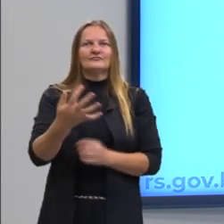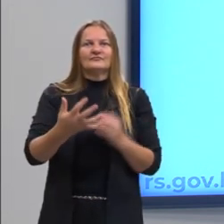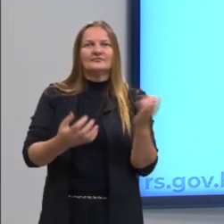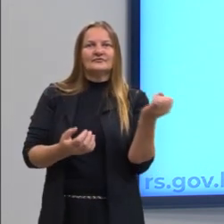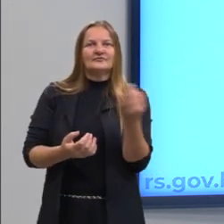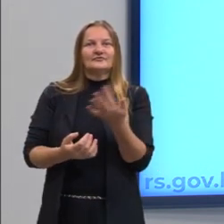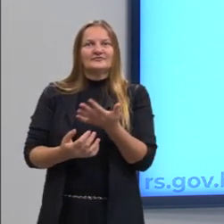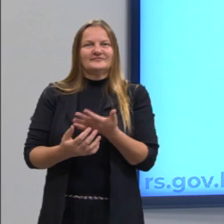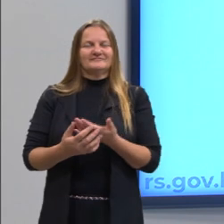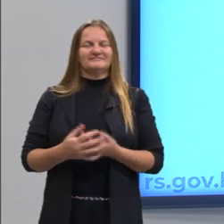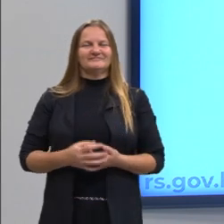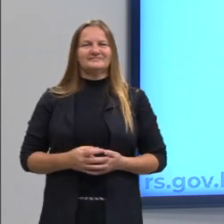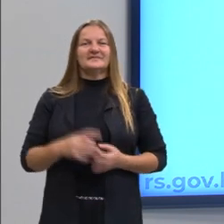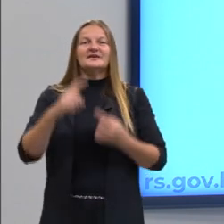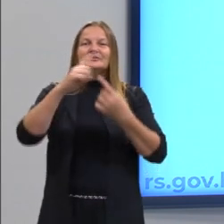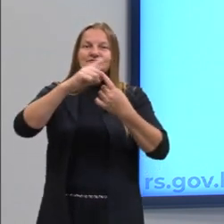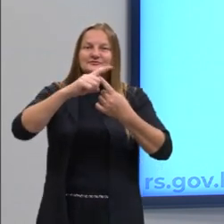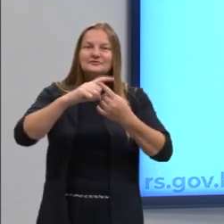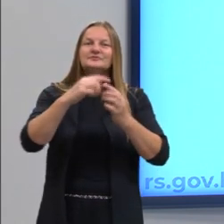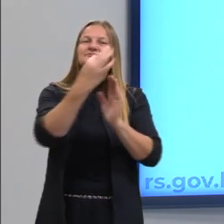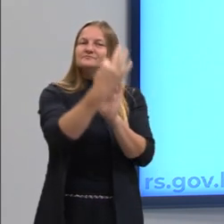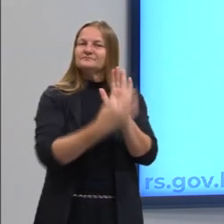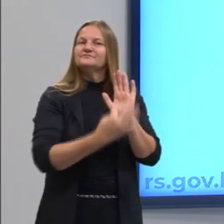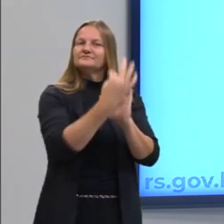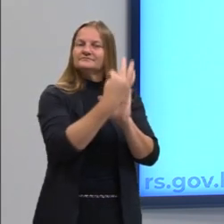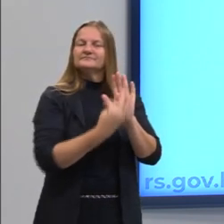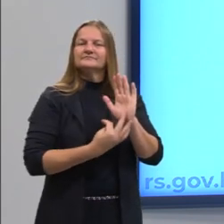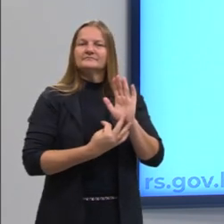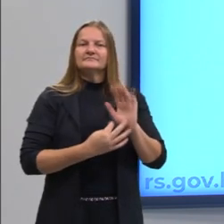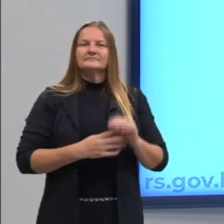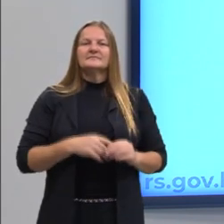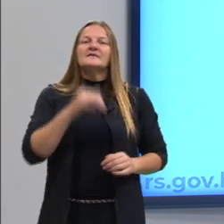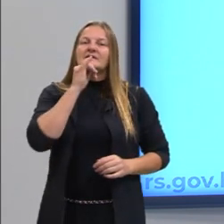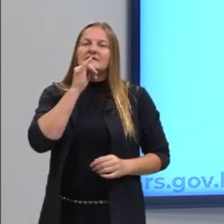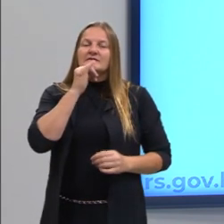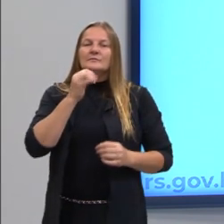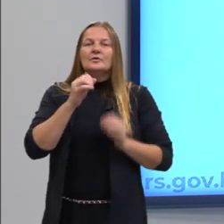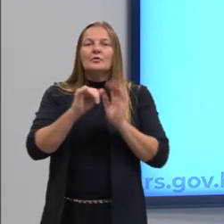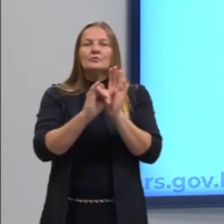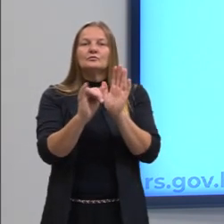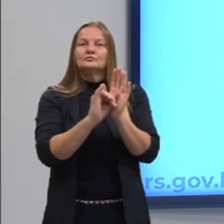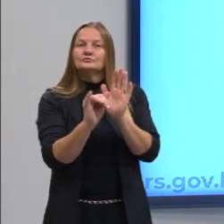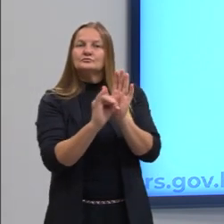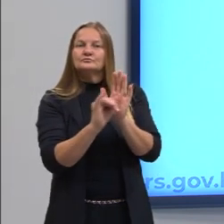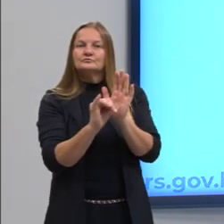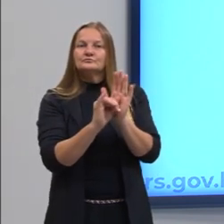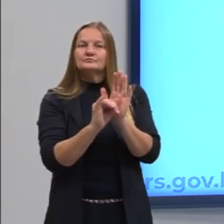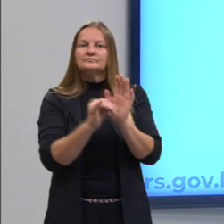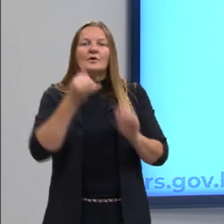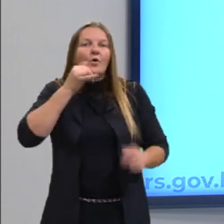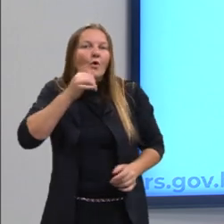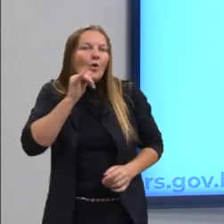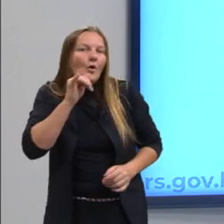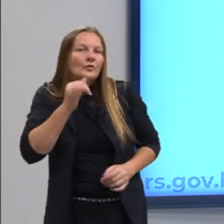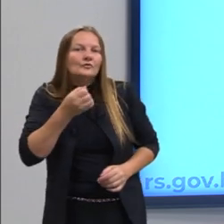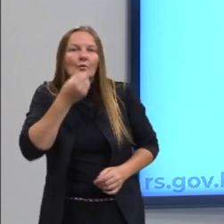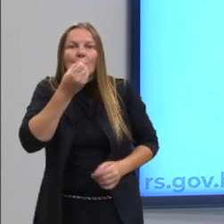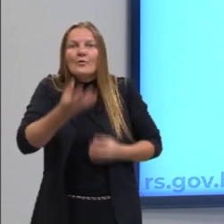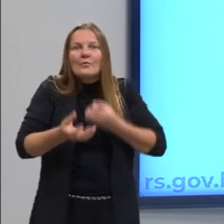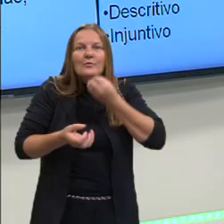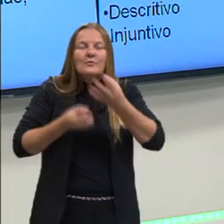a tipologia textual dentro. Por exemplo, um conto, um narrativo. Mas, numa